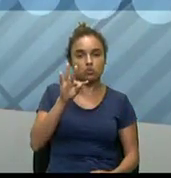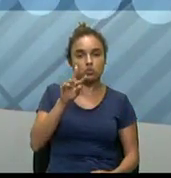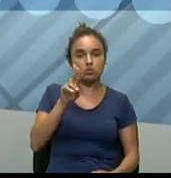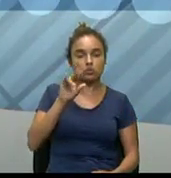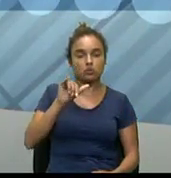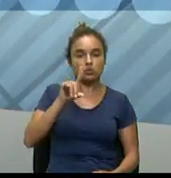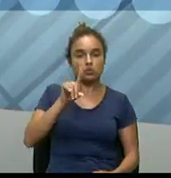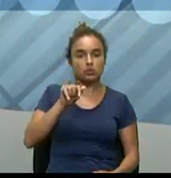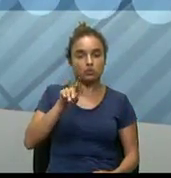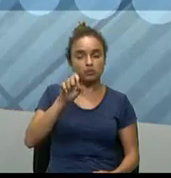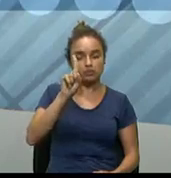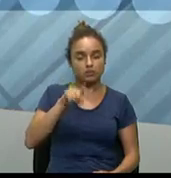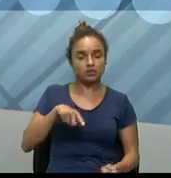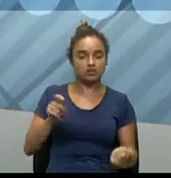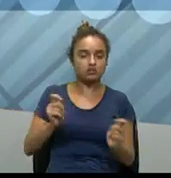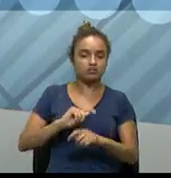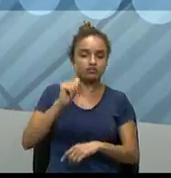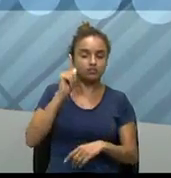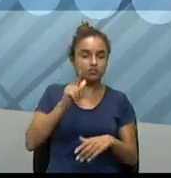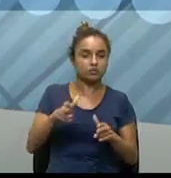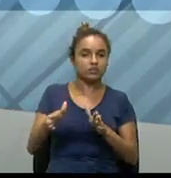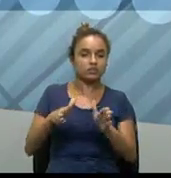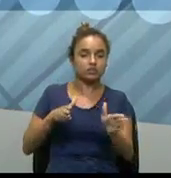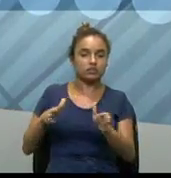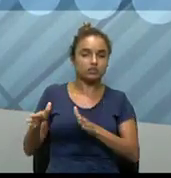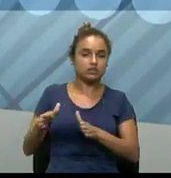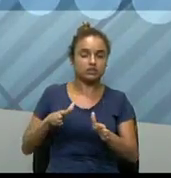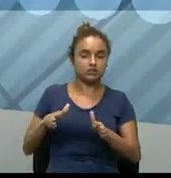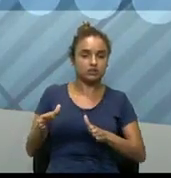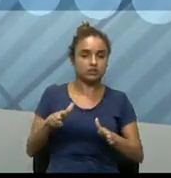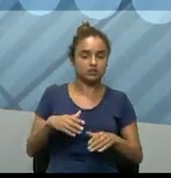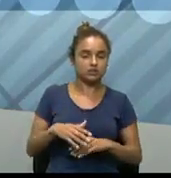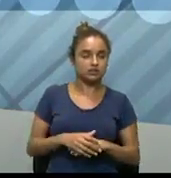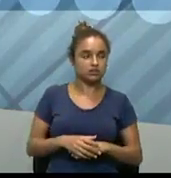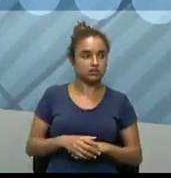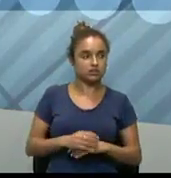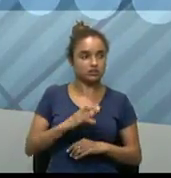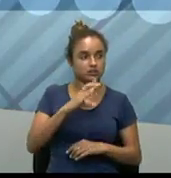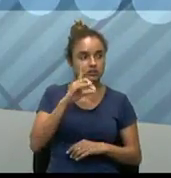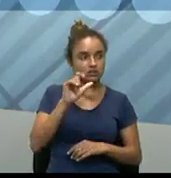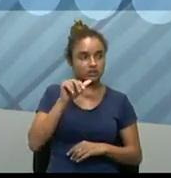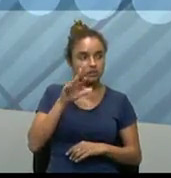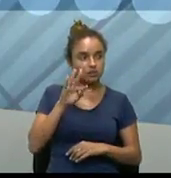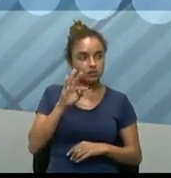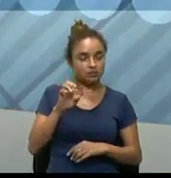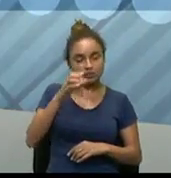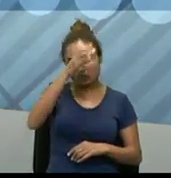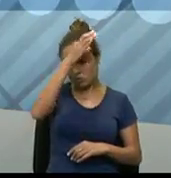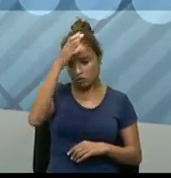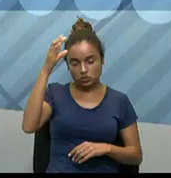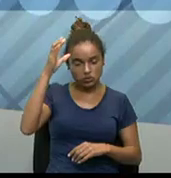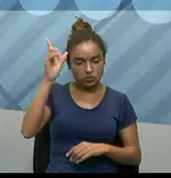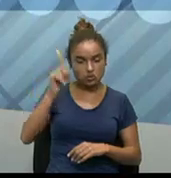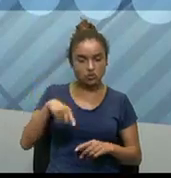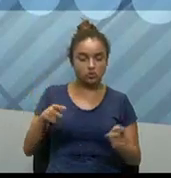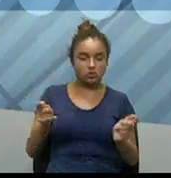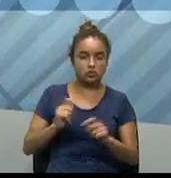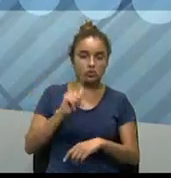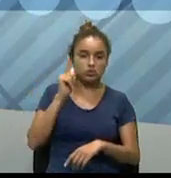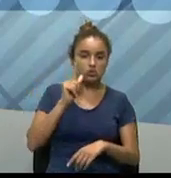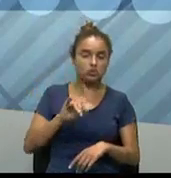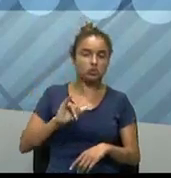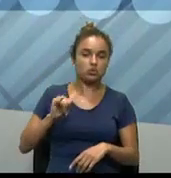Então, justamente de captar esse tipo de cliente, tá? Então, tá aí, né? Uma grande